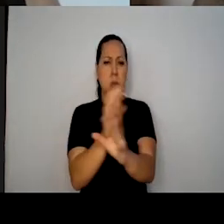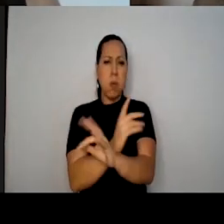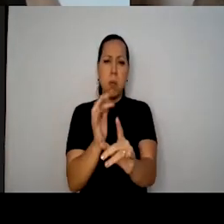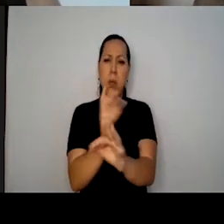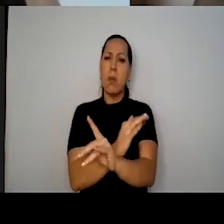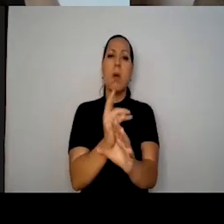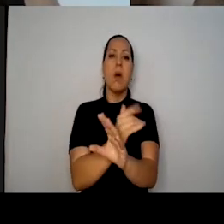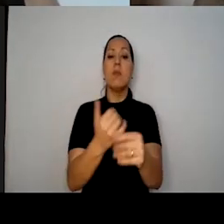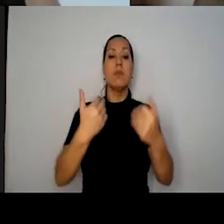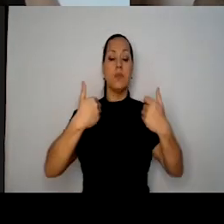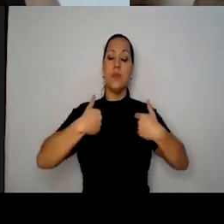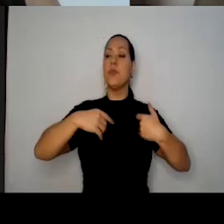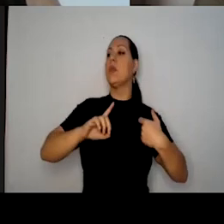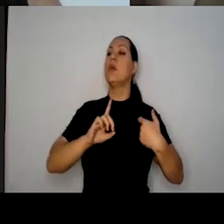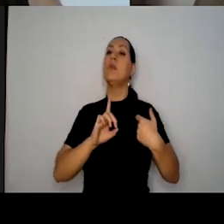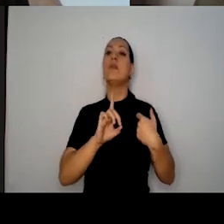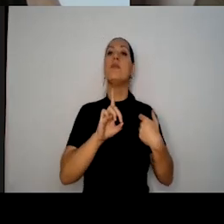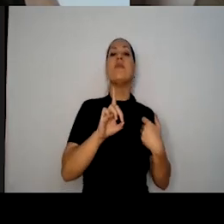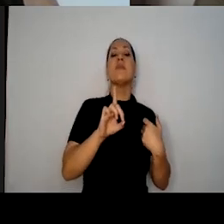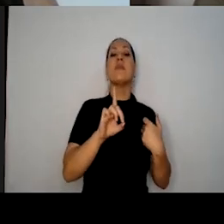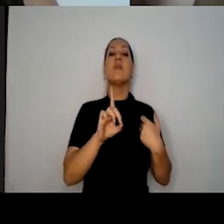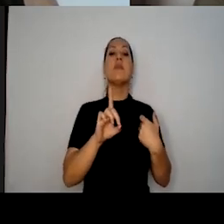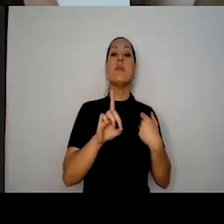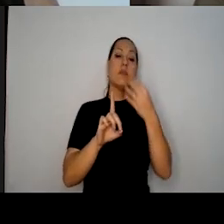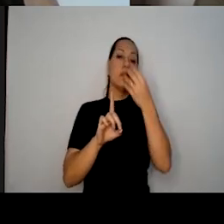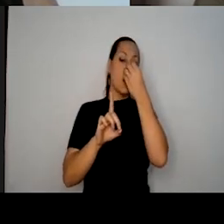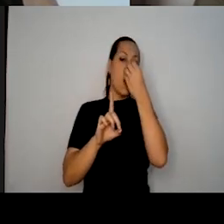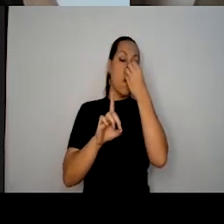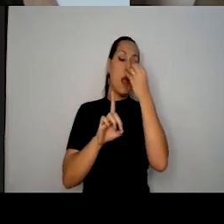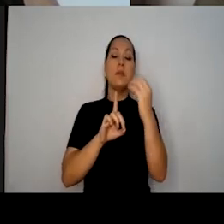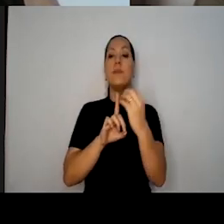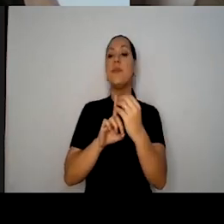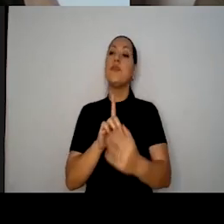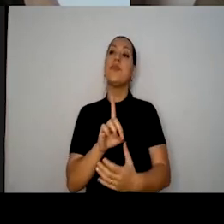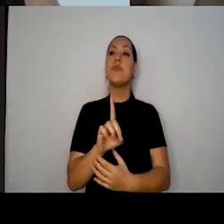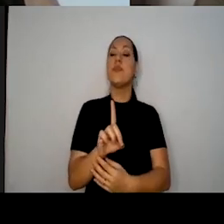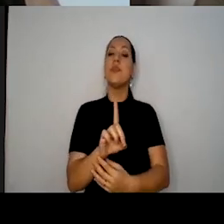eu entro e ali, a gente entra ali dentro.